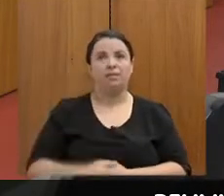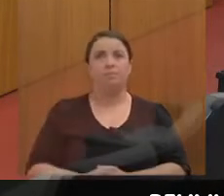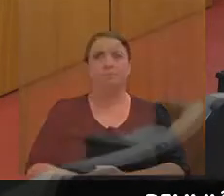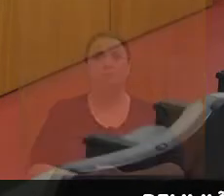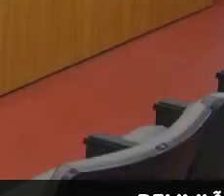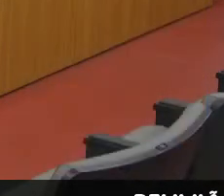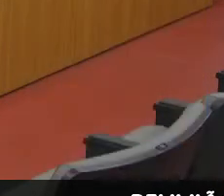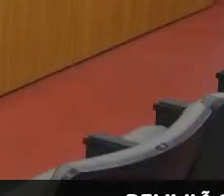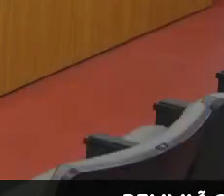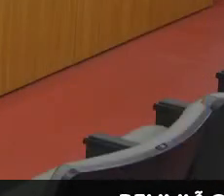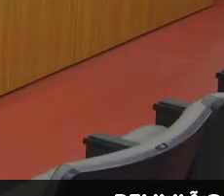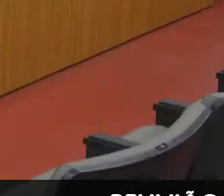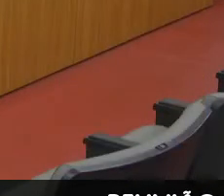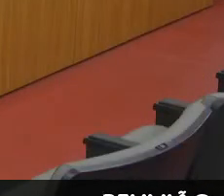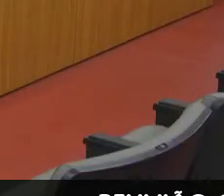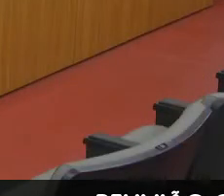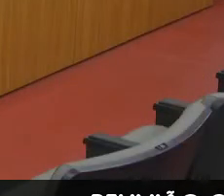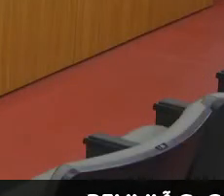Secretário, com a palavra.